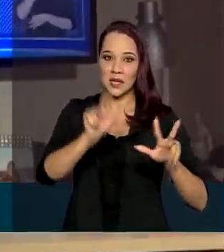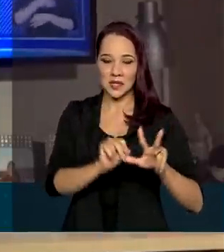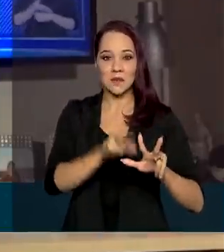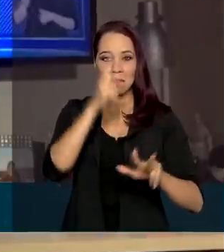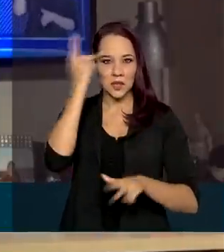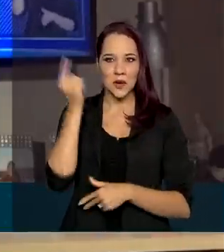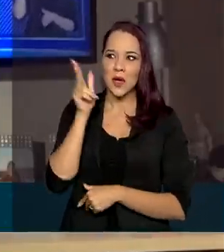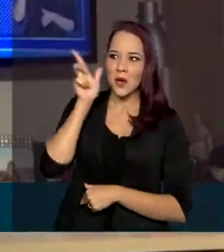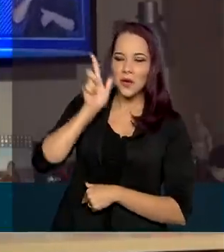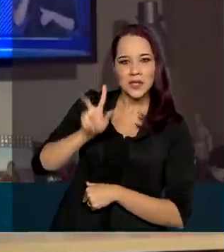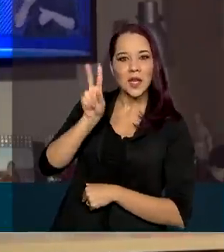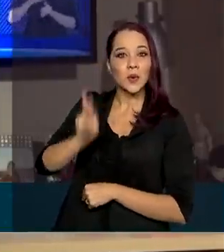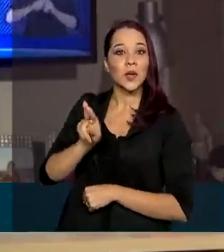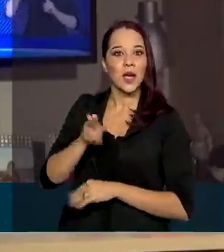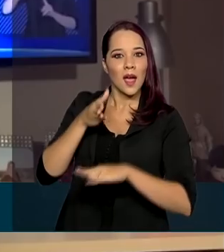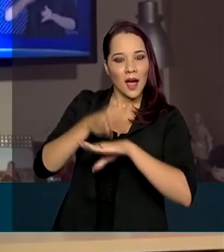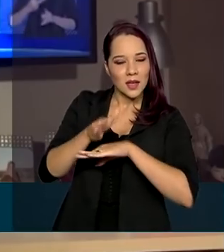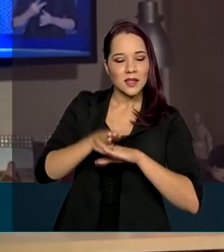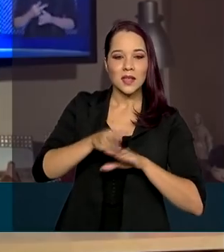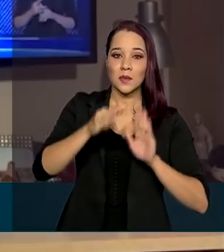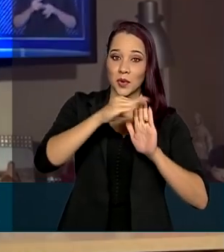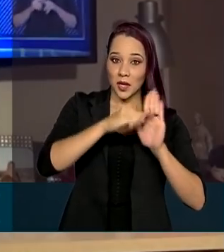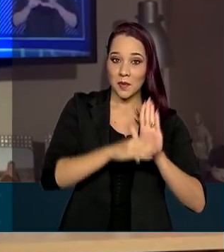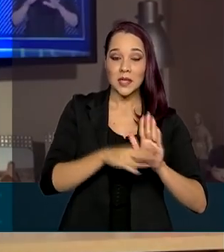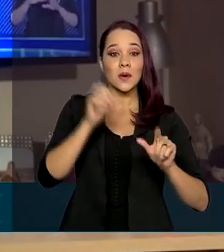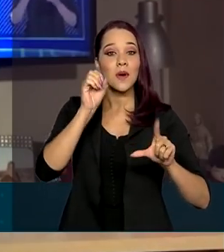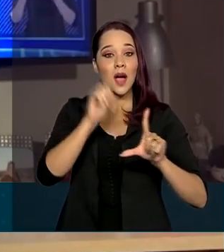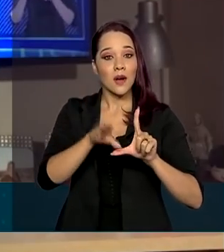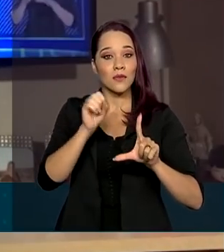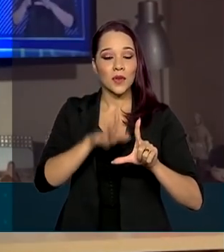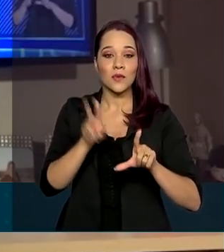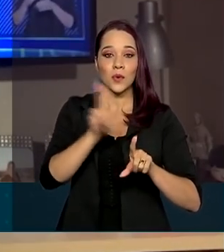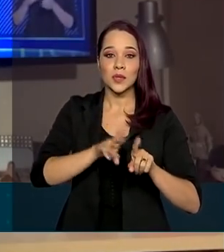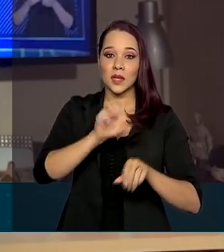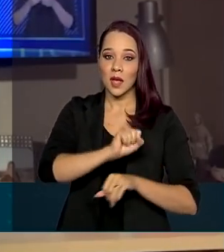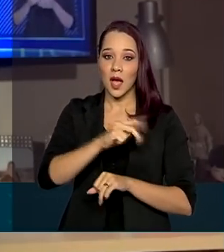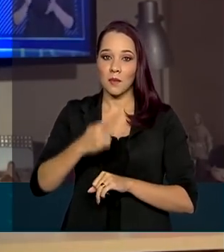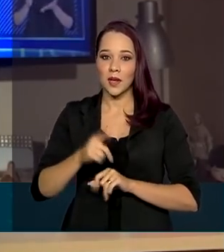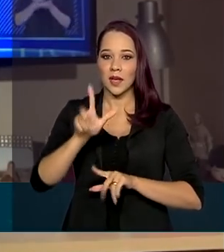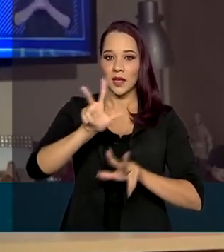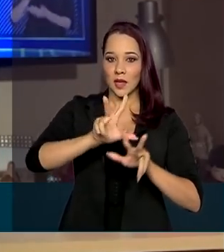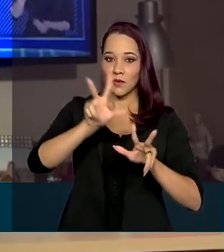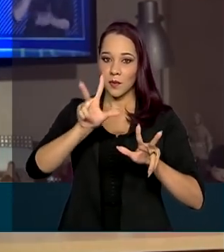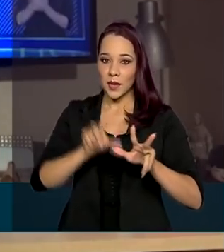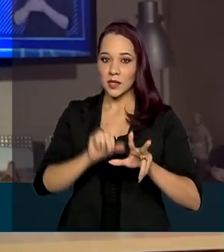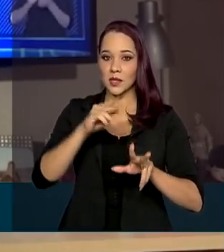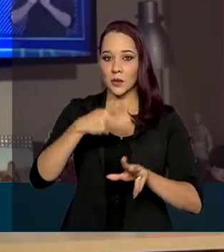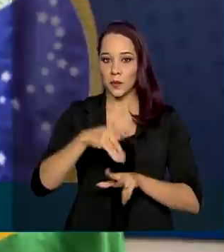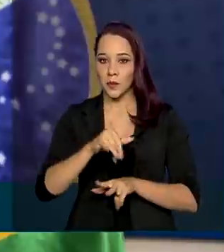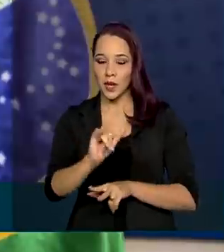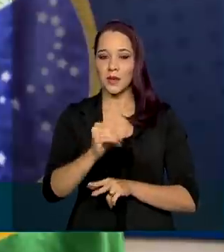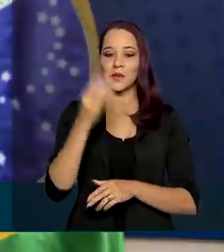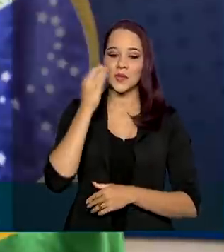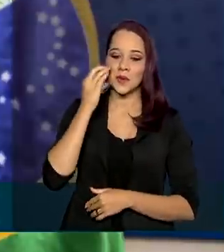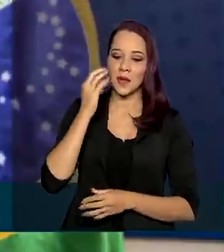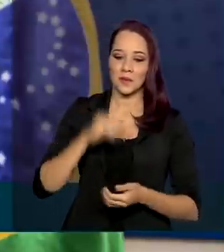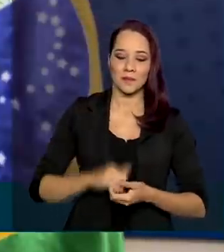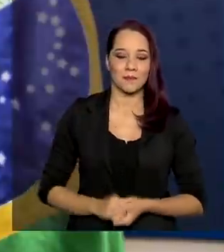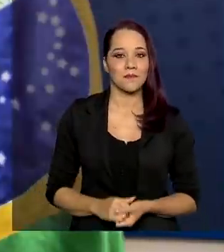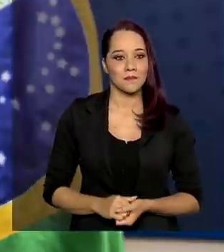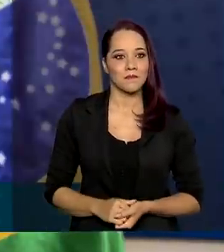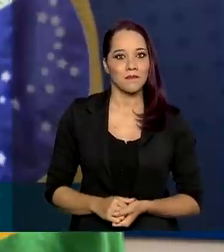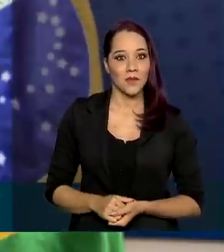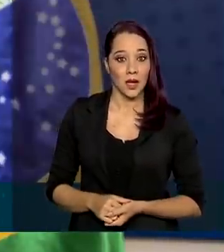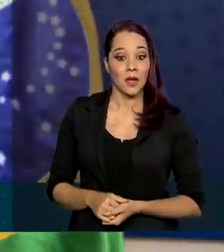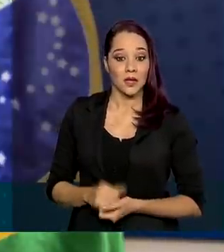telespectador também pode acessar a programação ao vivo pelo aplicativo TV Brasil Play no celular. Nós iremos ver essa